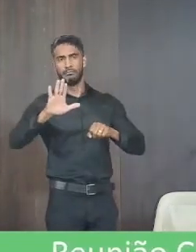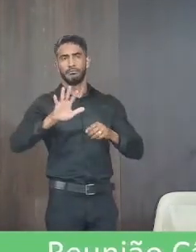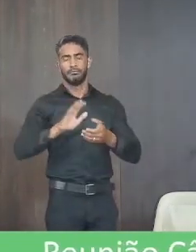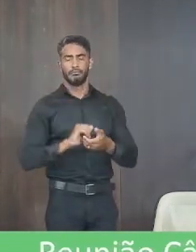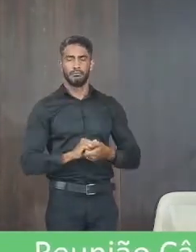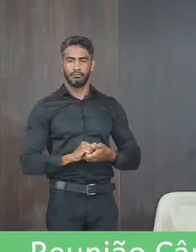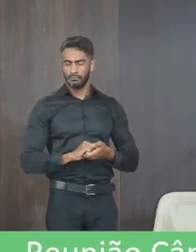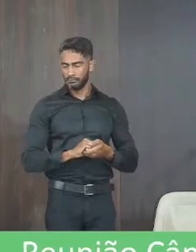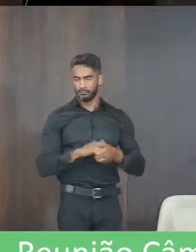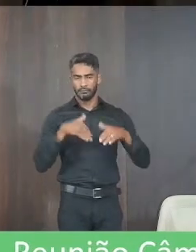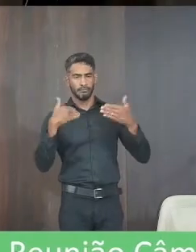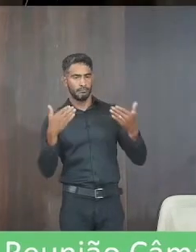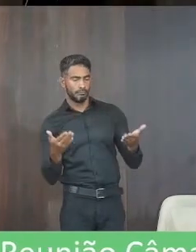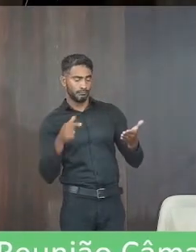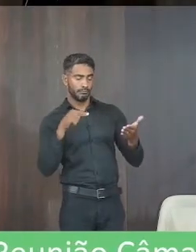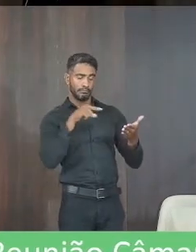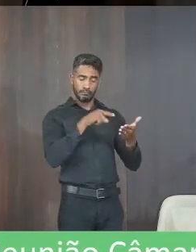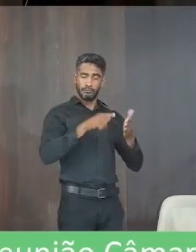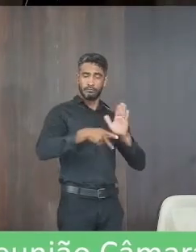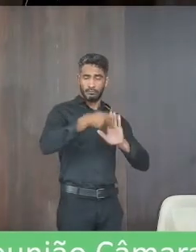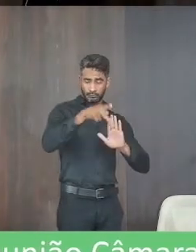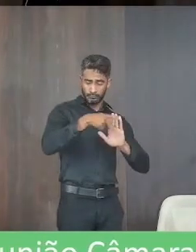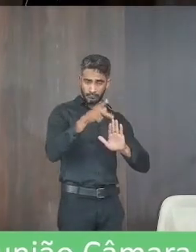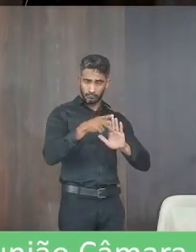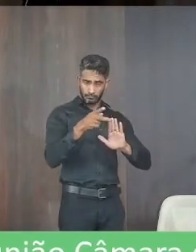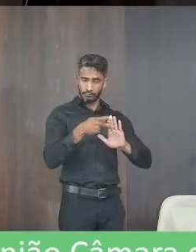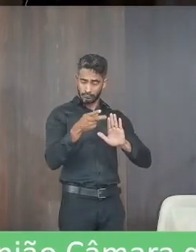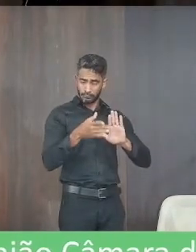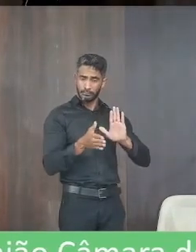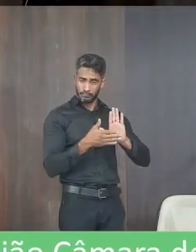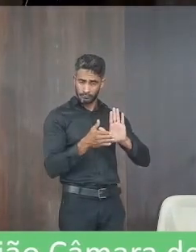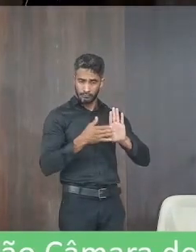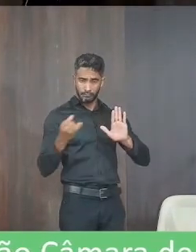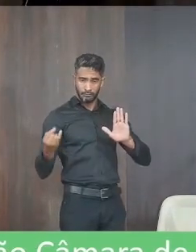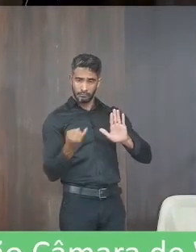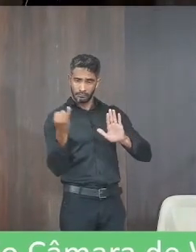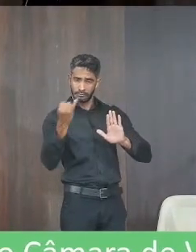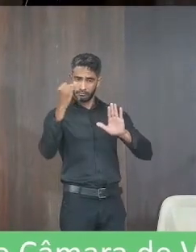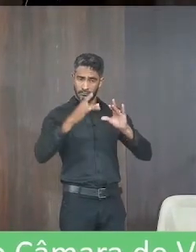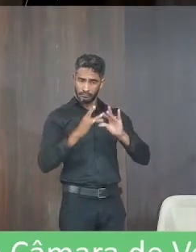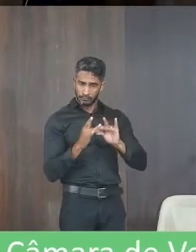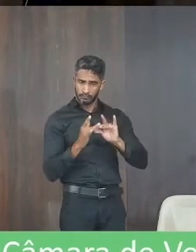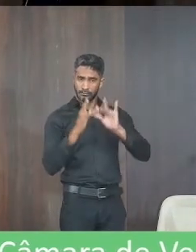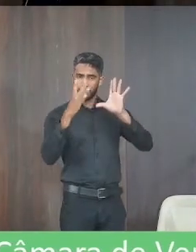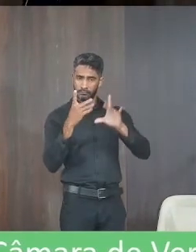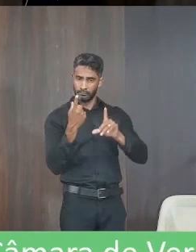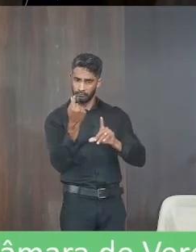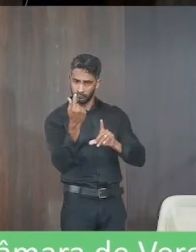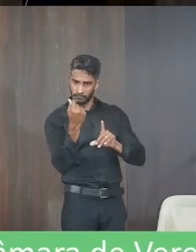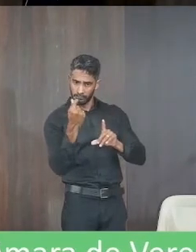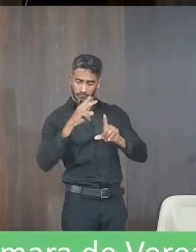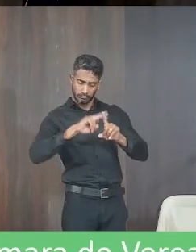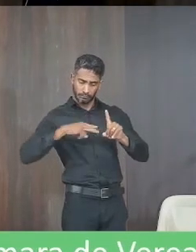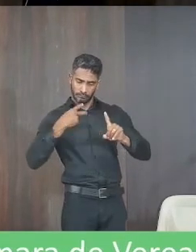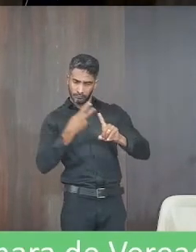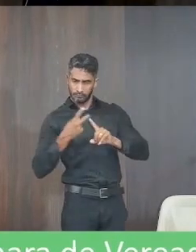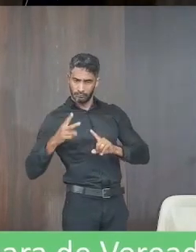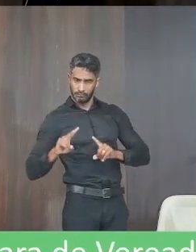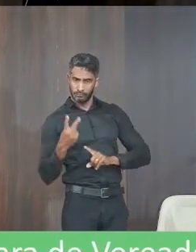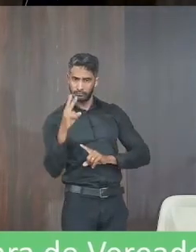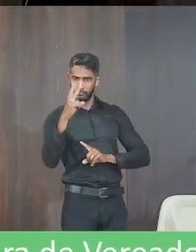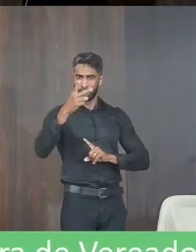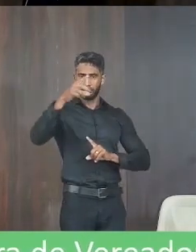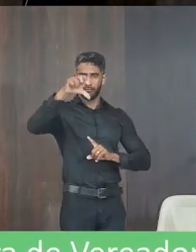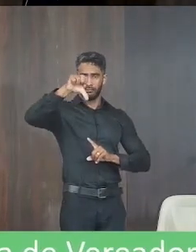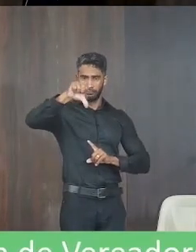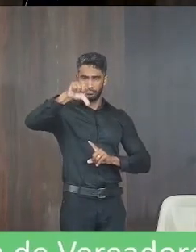providências fundamentação o projeto de lei em comento tem a finalidade de autorizar o Poder Executivo na abertura de crédito adicional especial